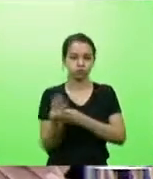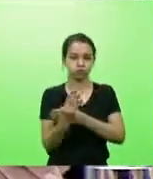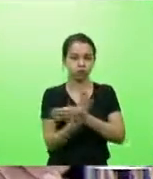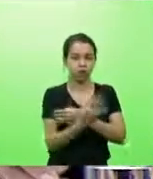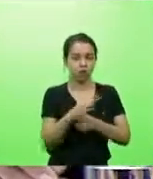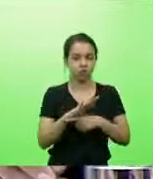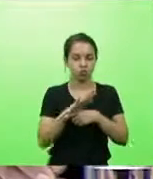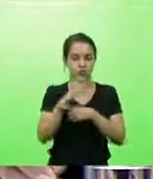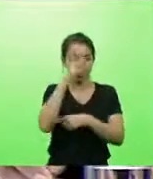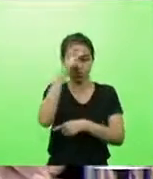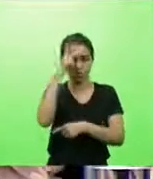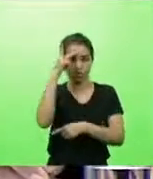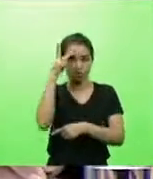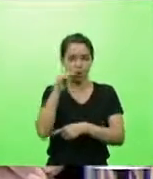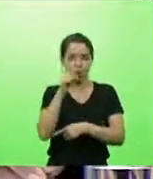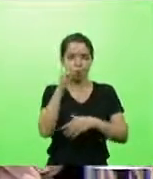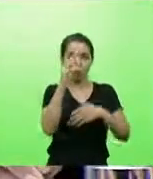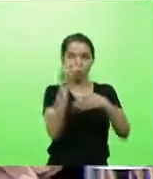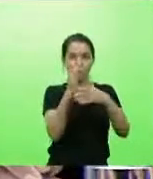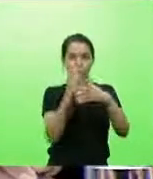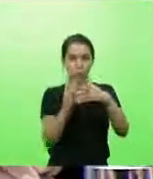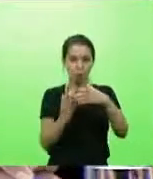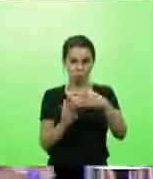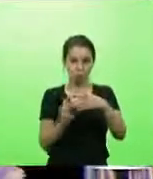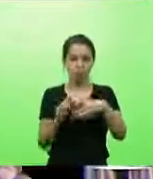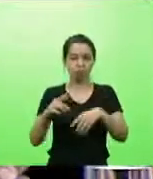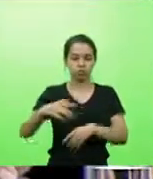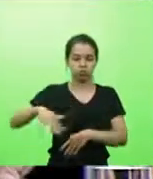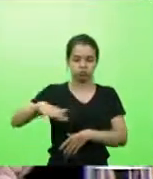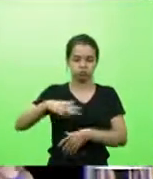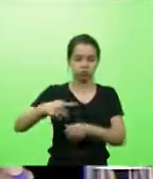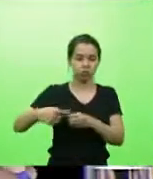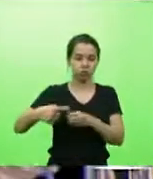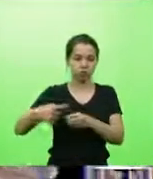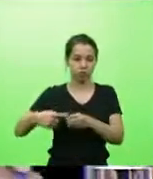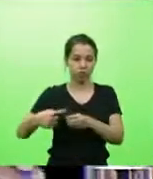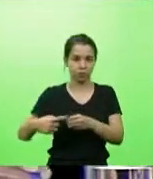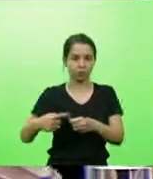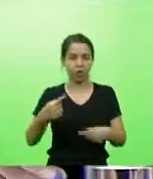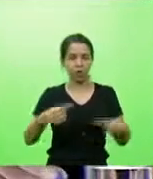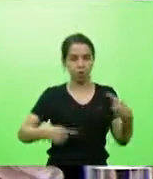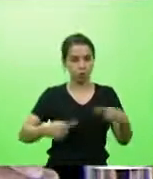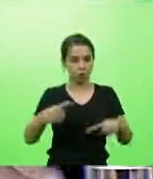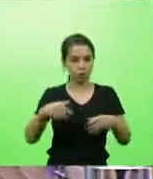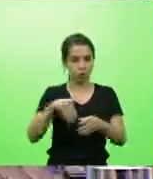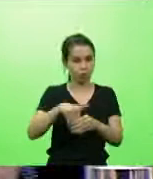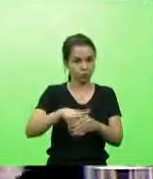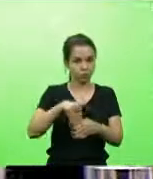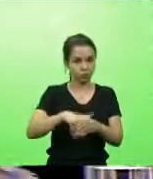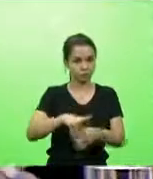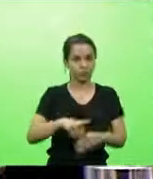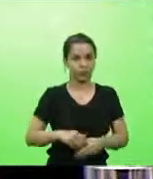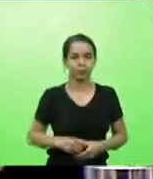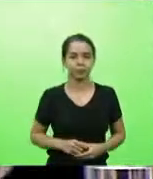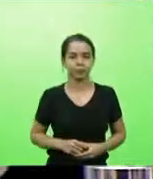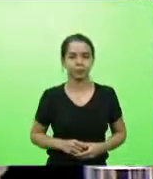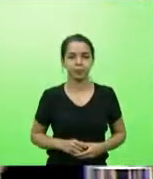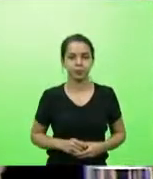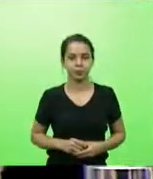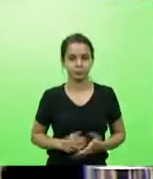naquela municipalidade. Em discussão. Não havendo quem queira discutir em votação, deputados que aprovam permaneçam como se encontra.